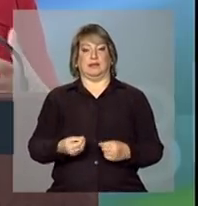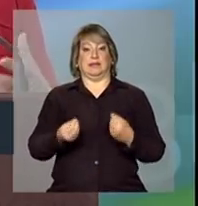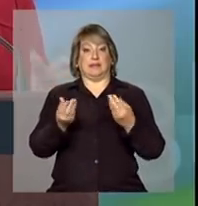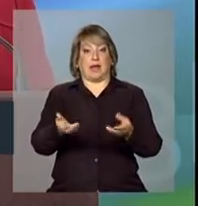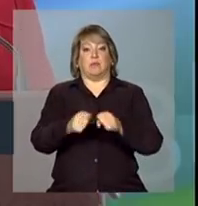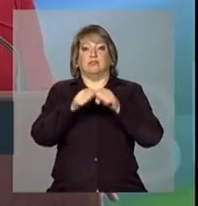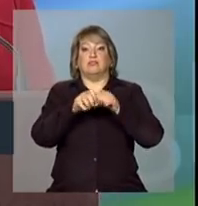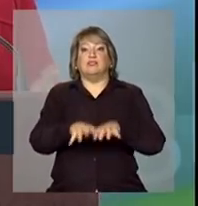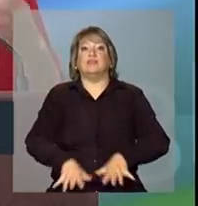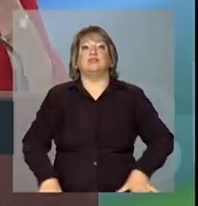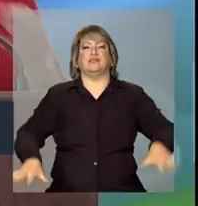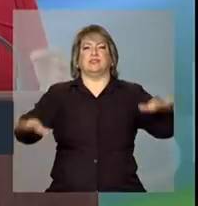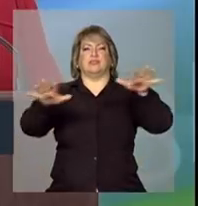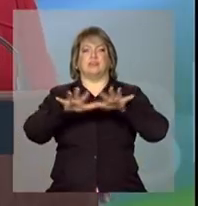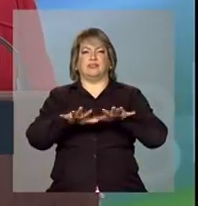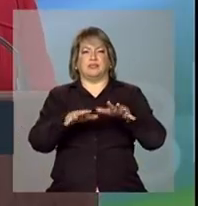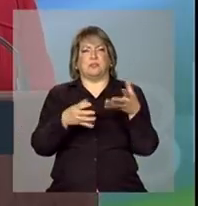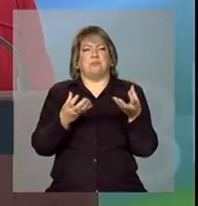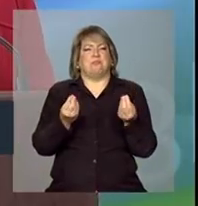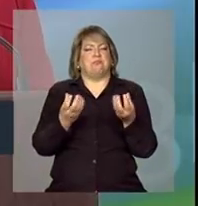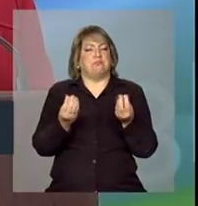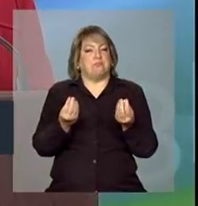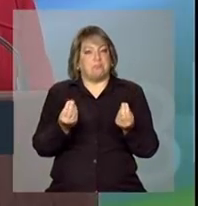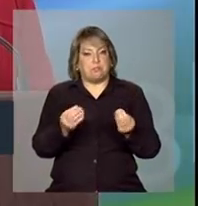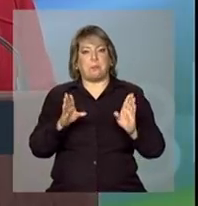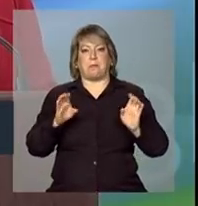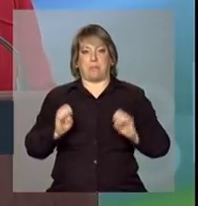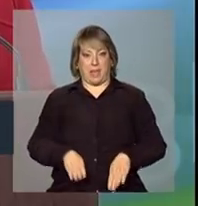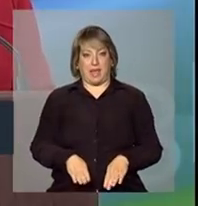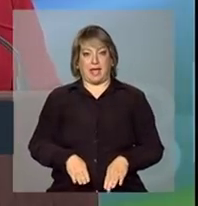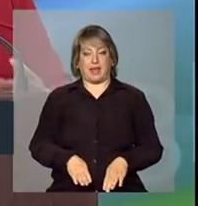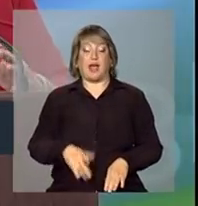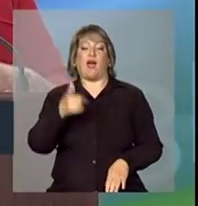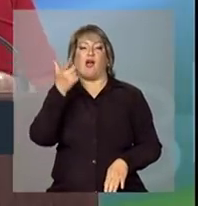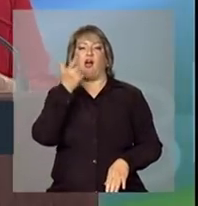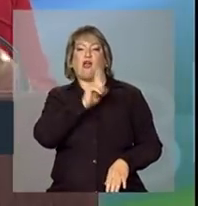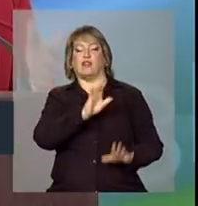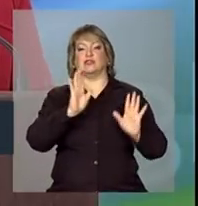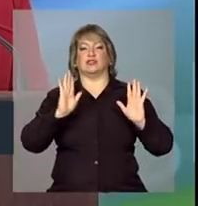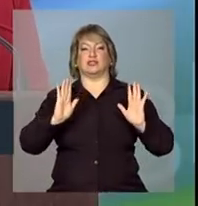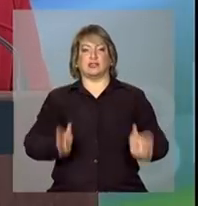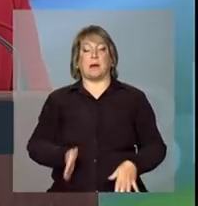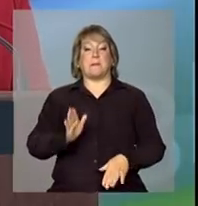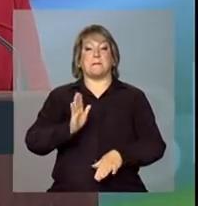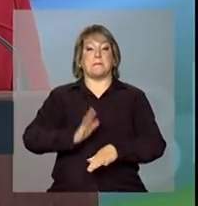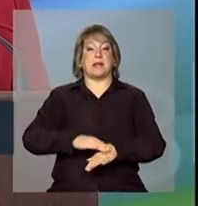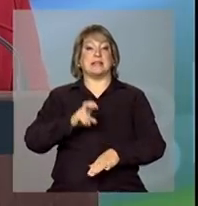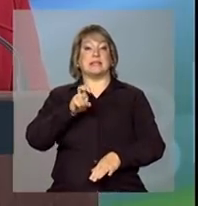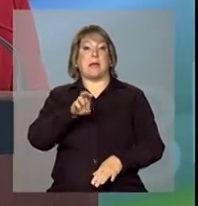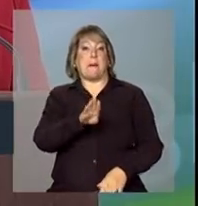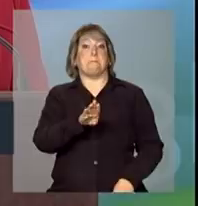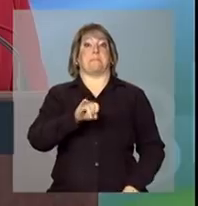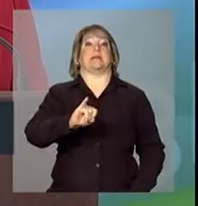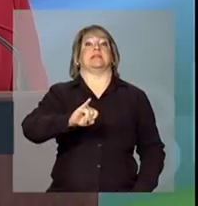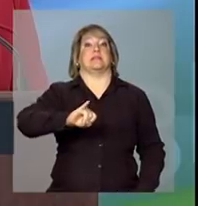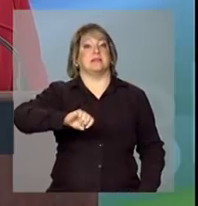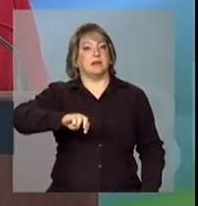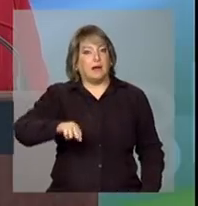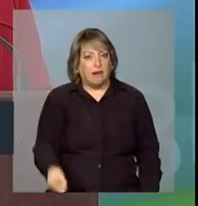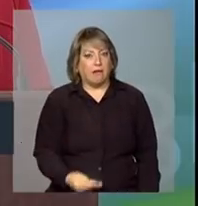expandi-lo de forma muito significativa, atingindo já mais de 5 bilhões de reais.